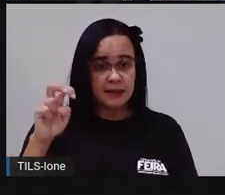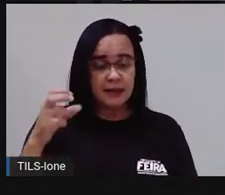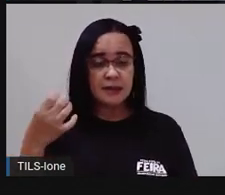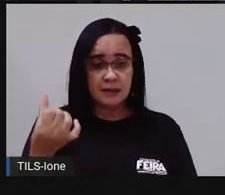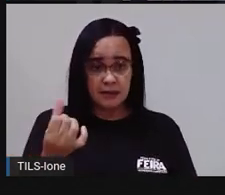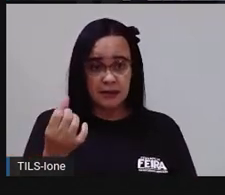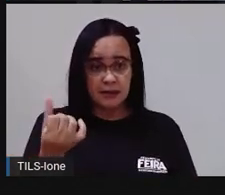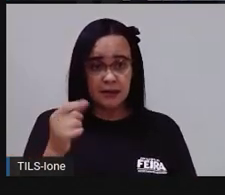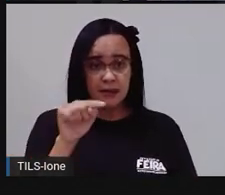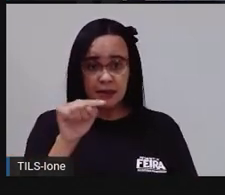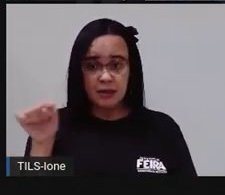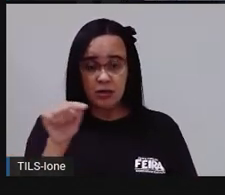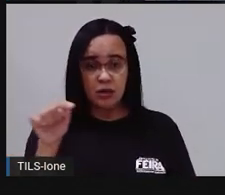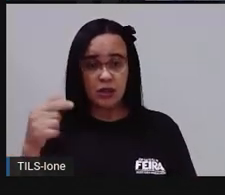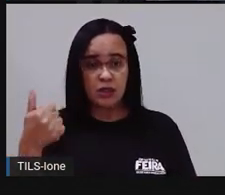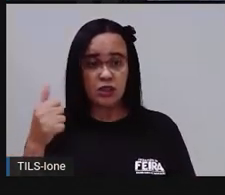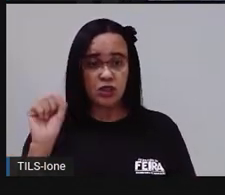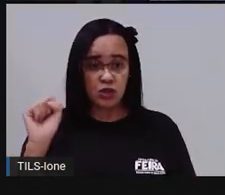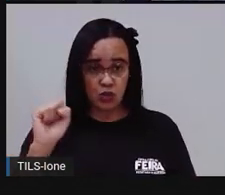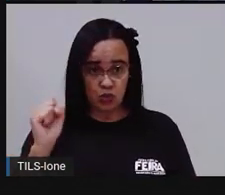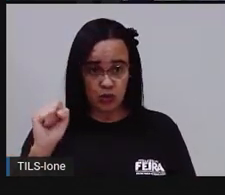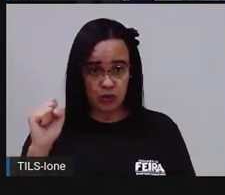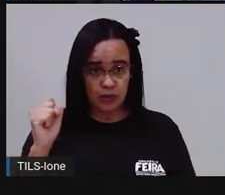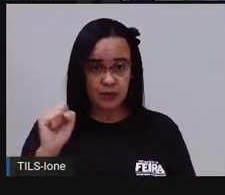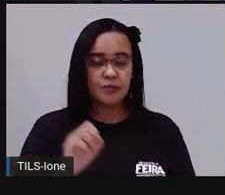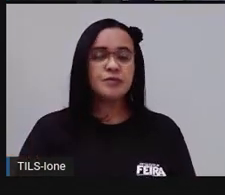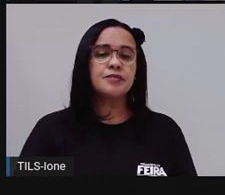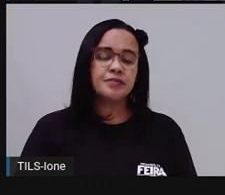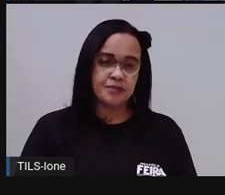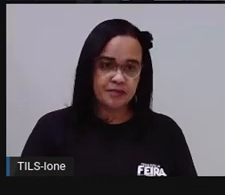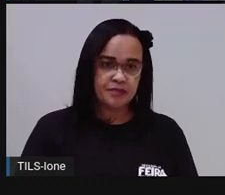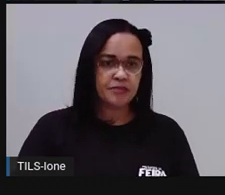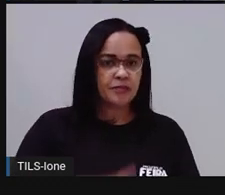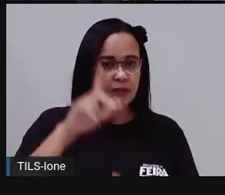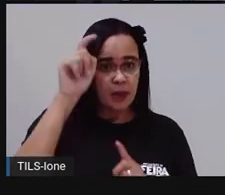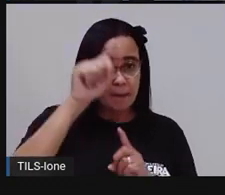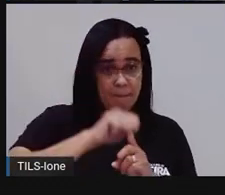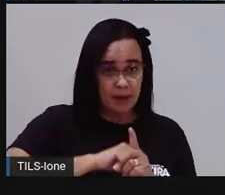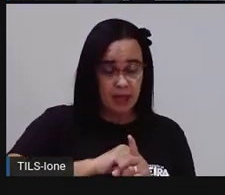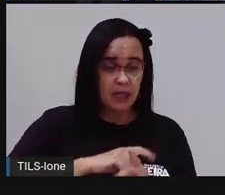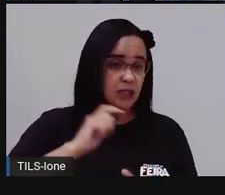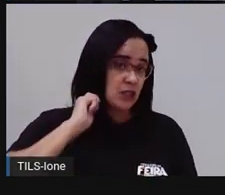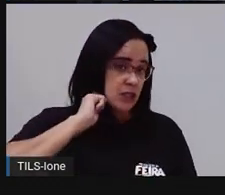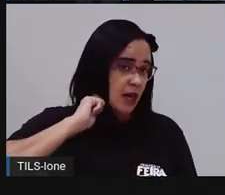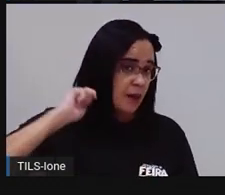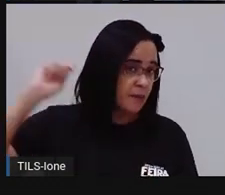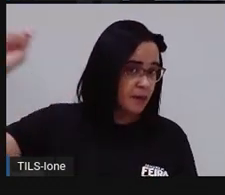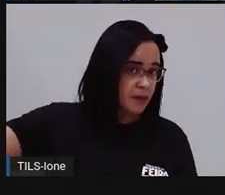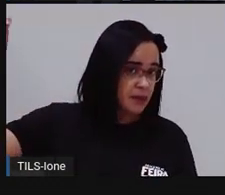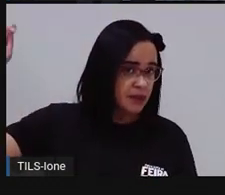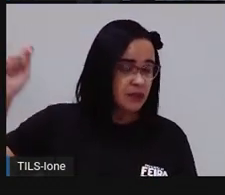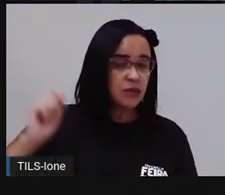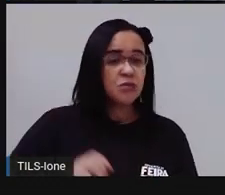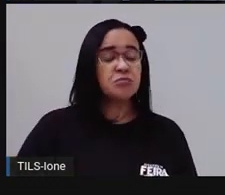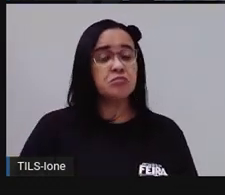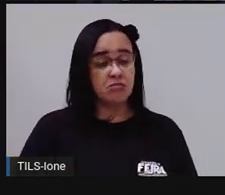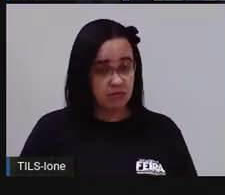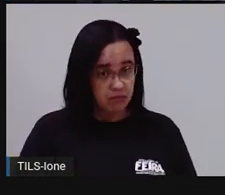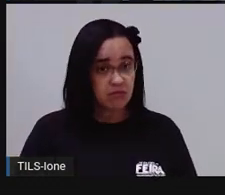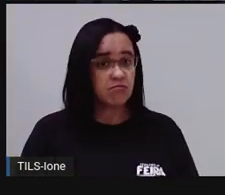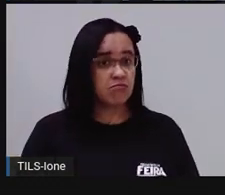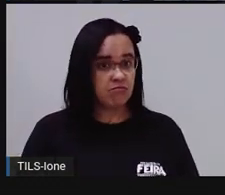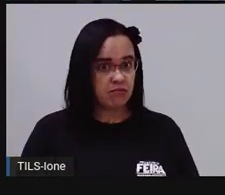18 metros cúbicos. No mês de abril, ó, já gastou quanto?